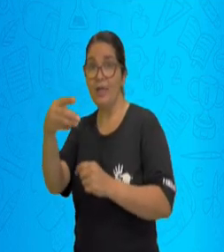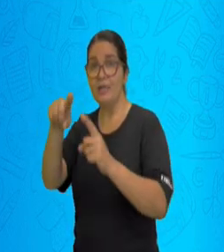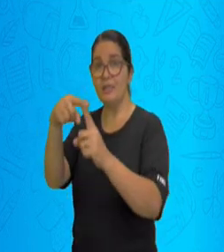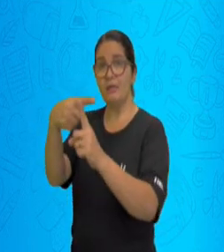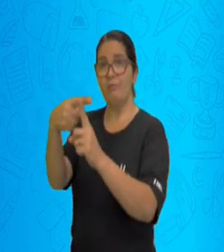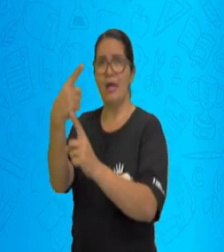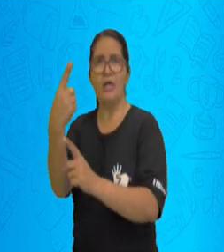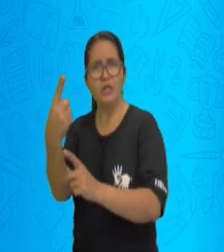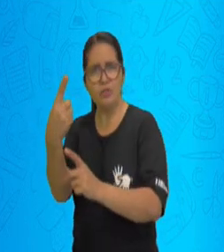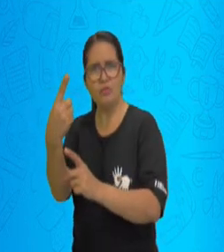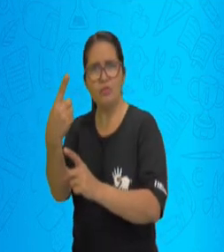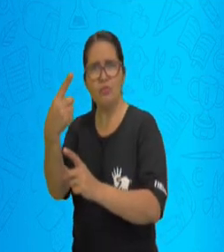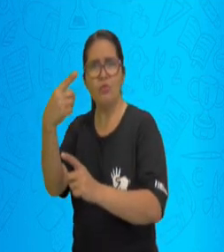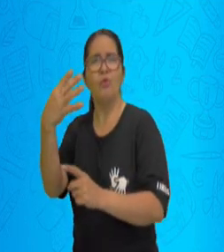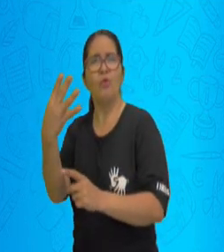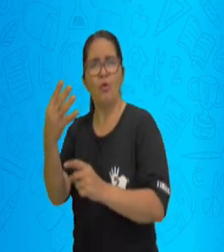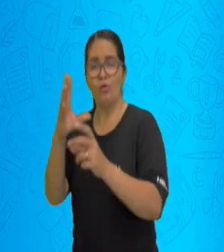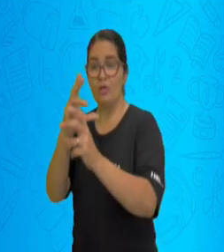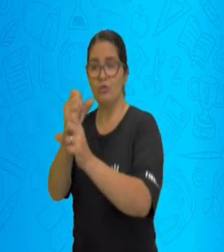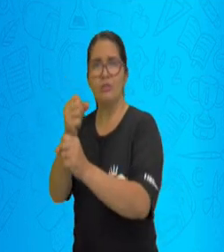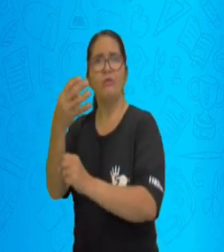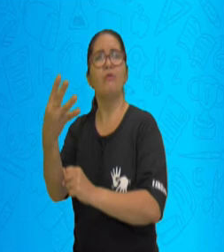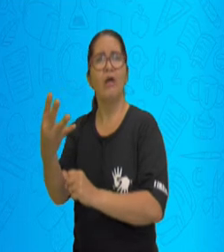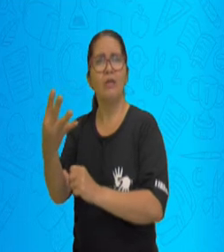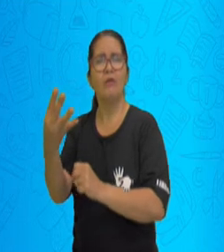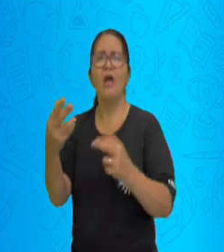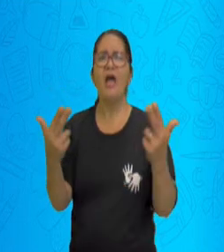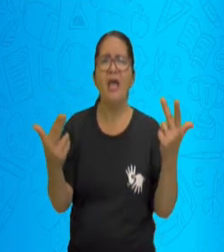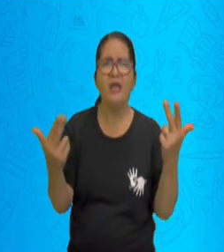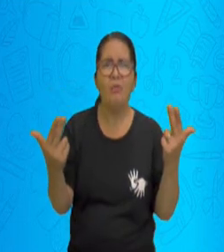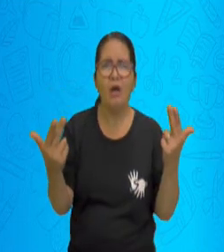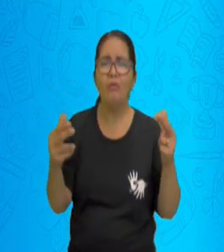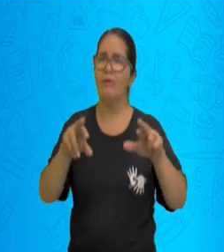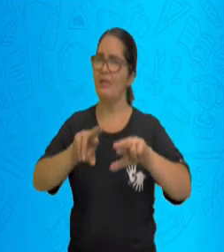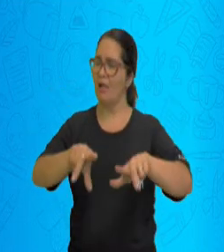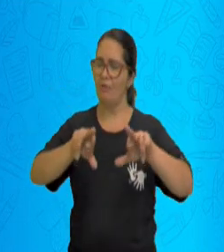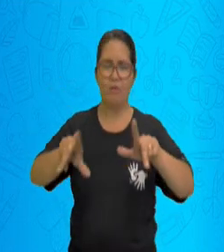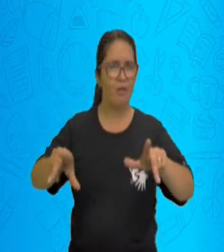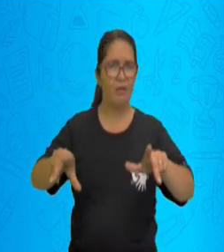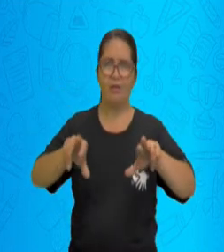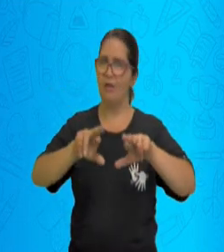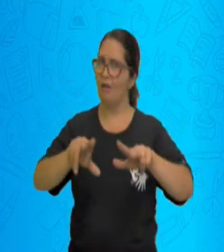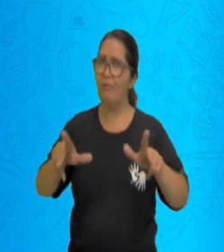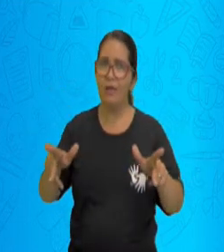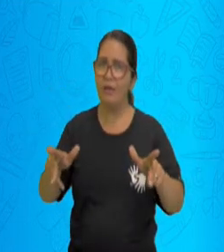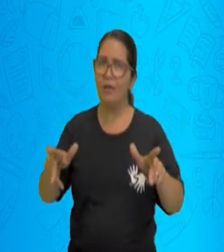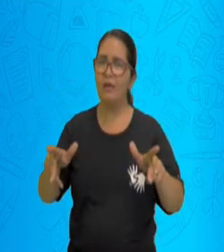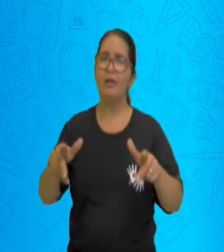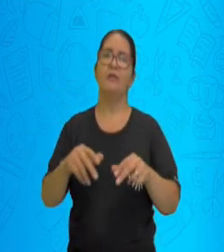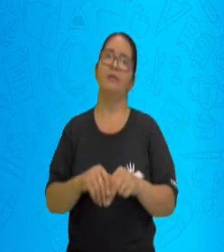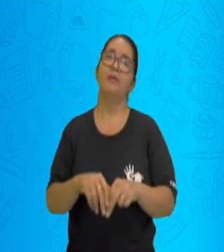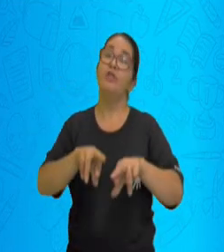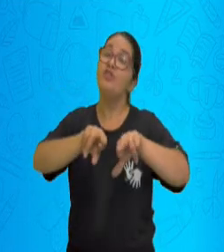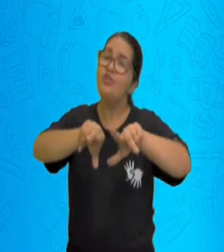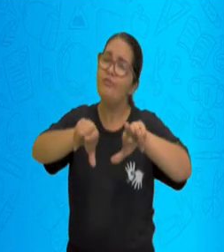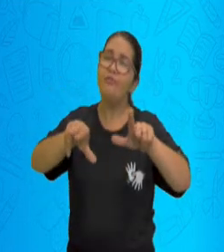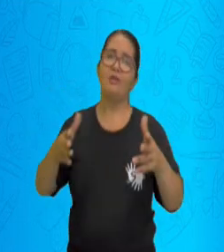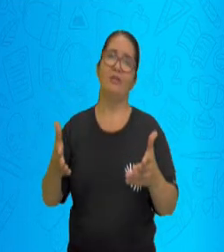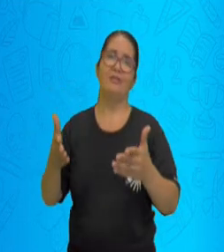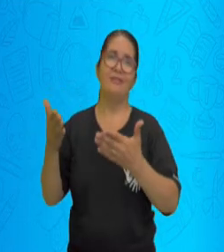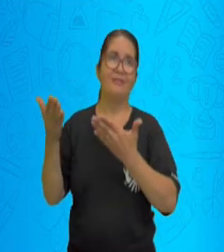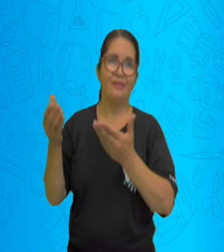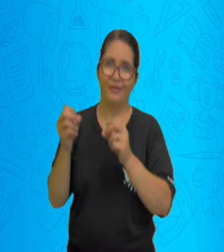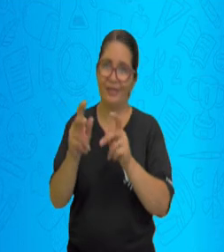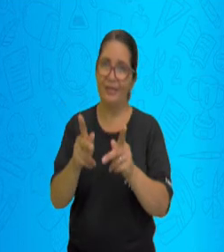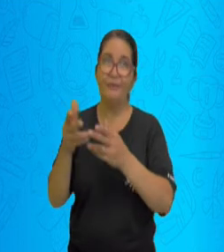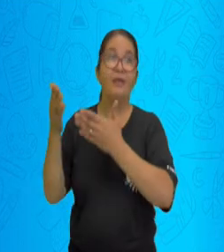diferentes. Então, eu vou fazer, cortar o sinal aqui diferente. Só lembrando aqui, o sinal de igualdade e